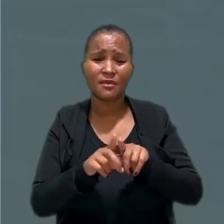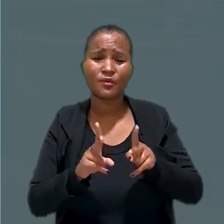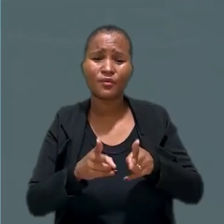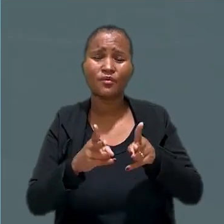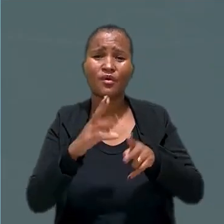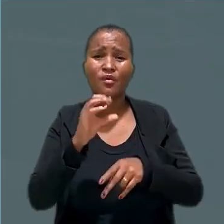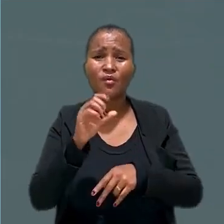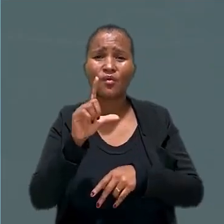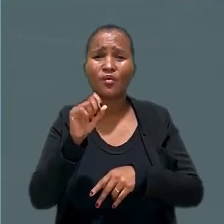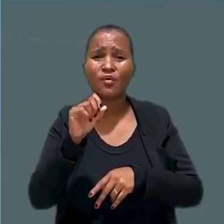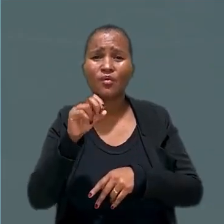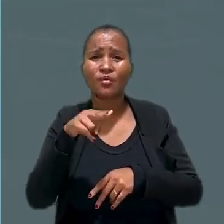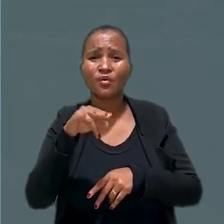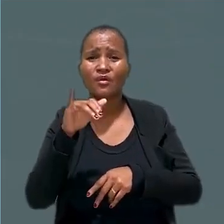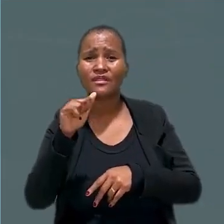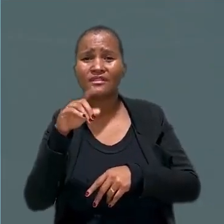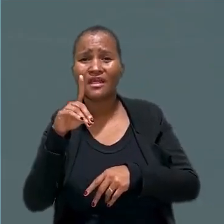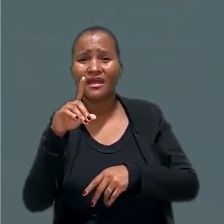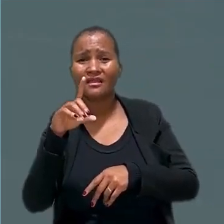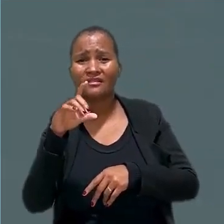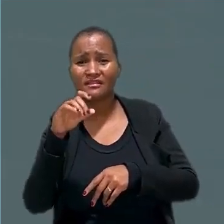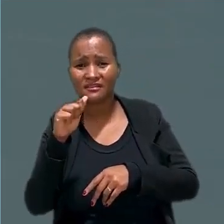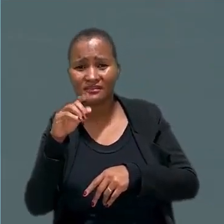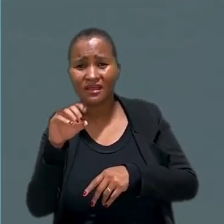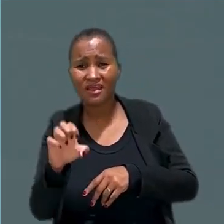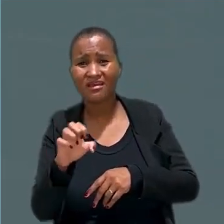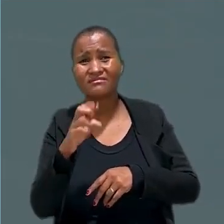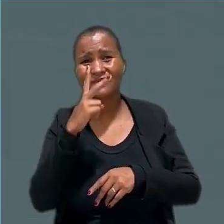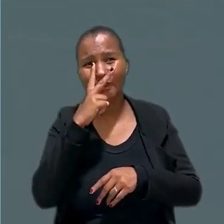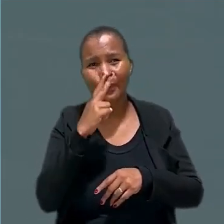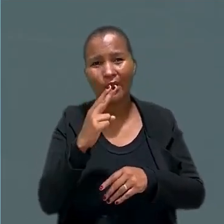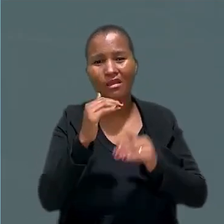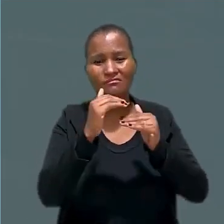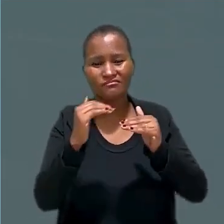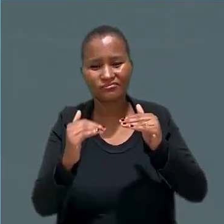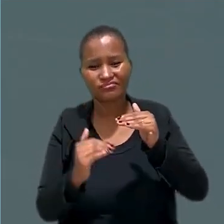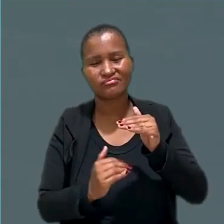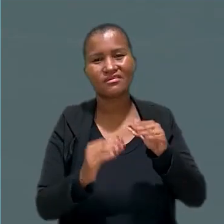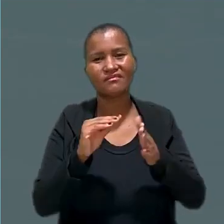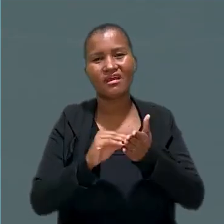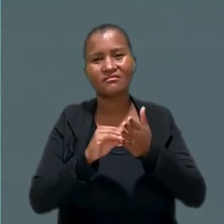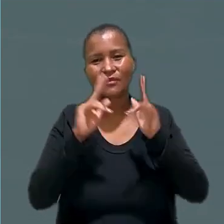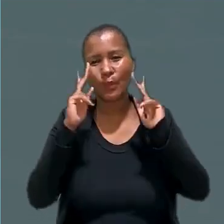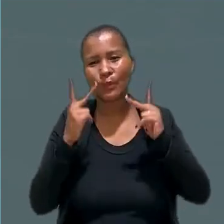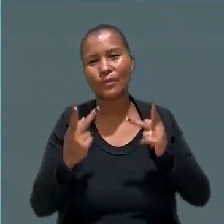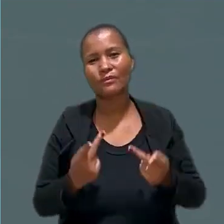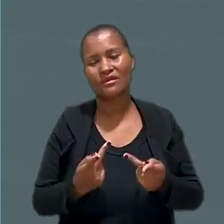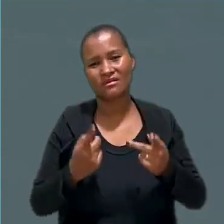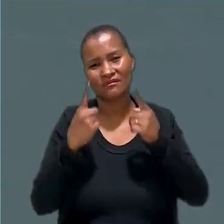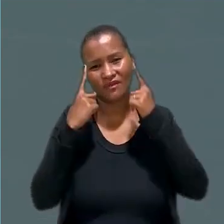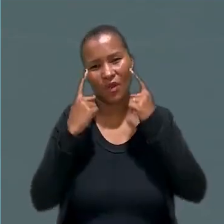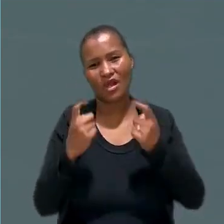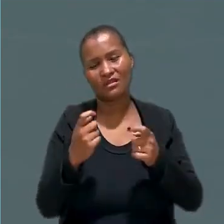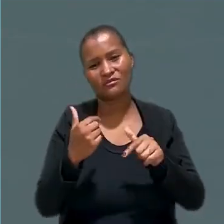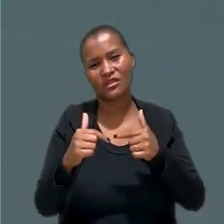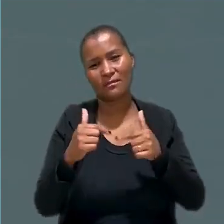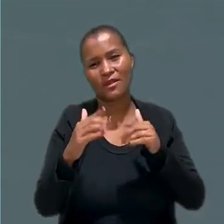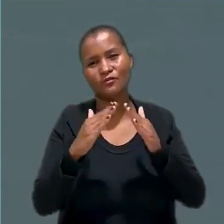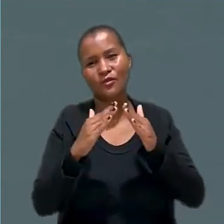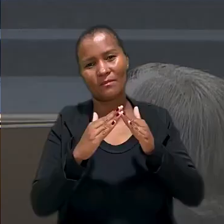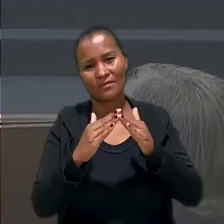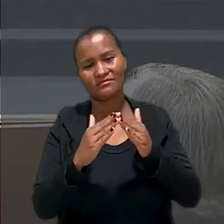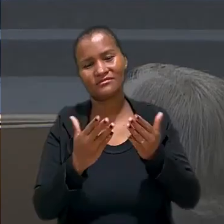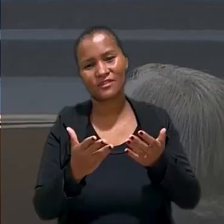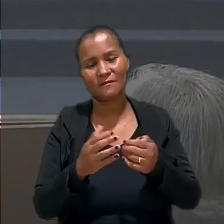colonialidade na lógica da sujeição, muitas vezes, desumanizadora e violenta de mulheres no trabalho doméstico